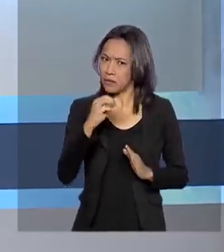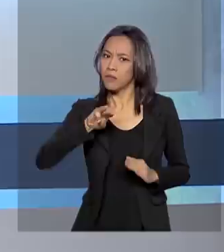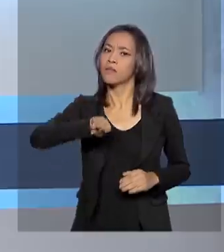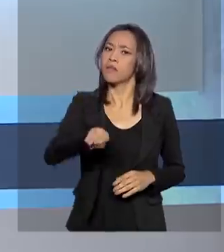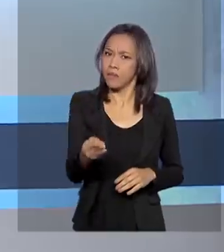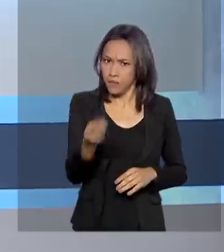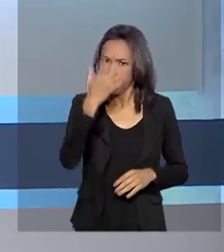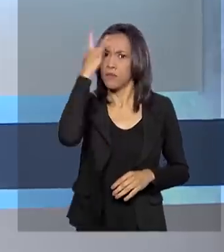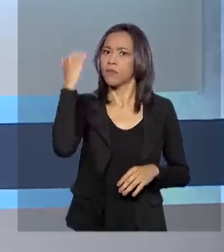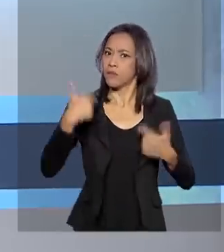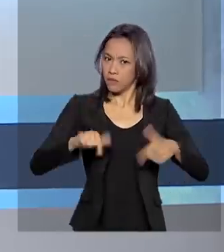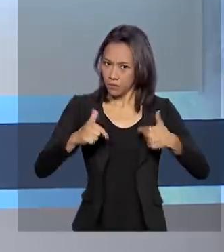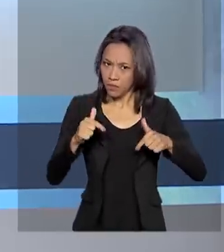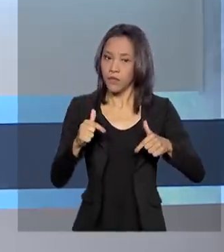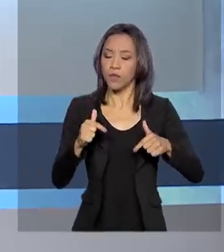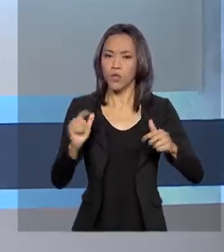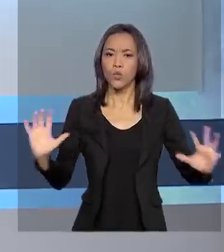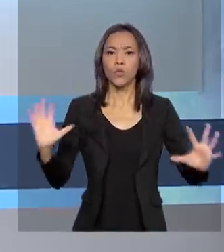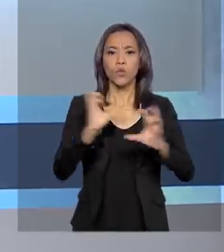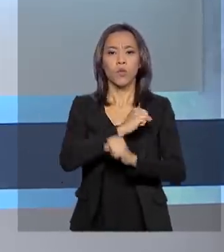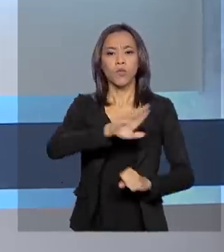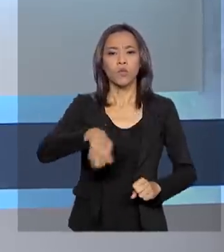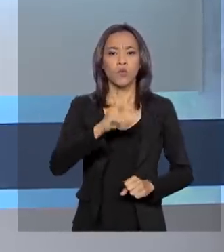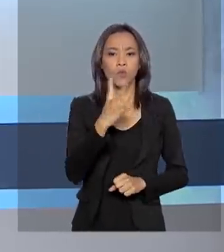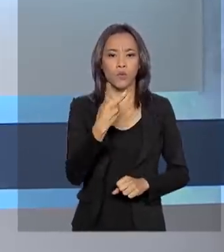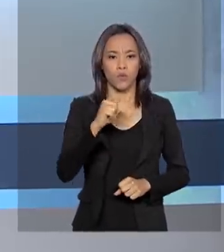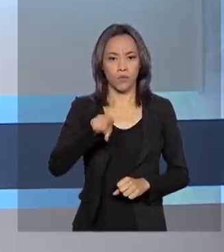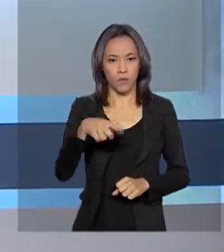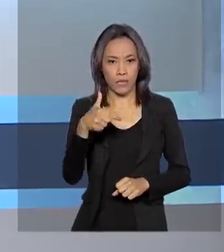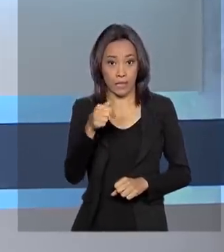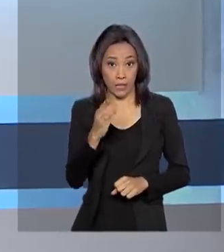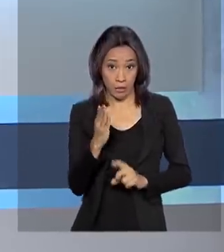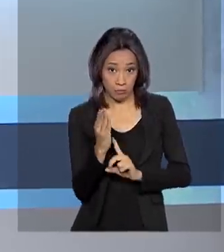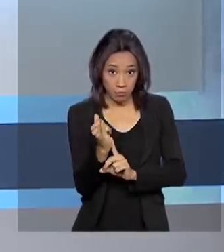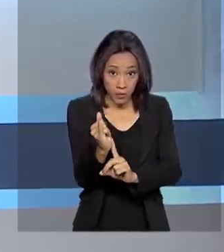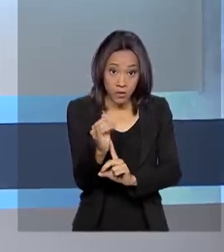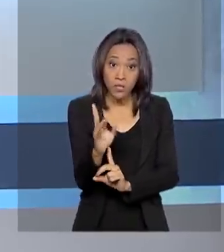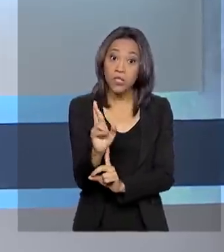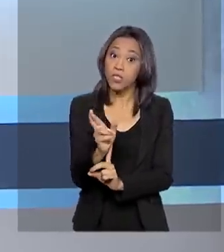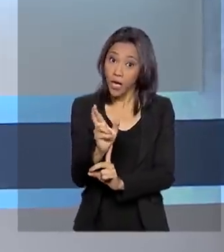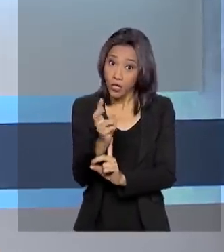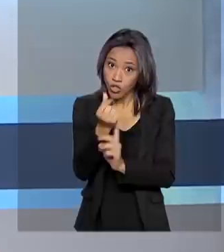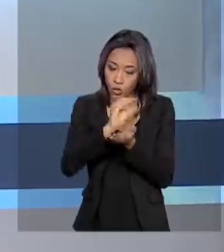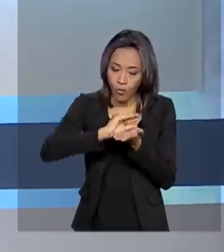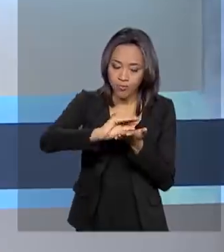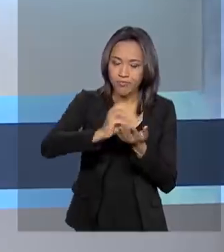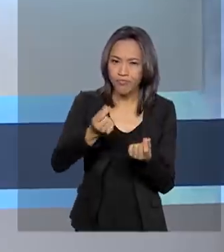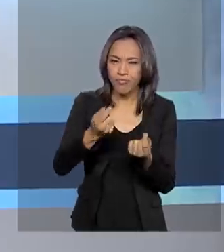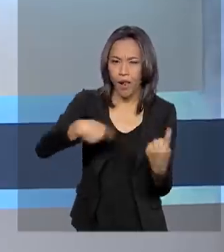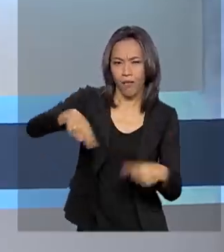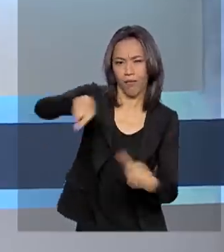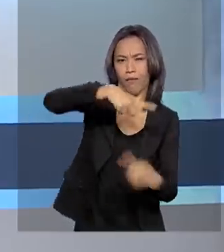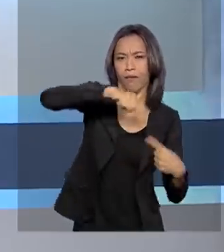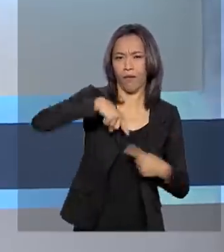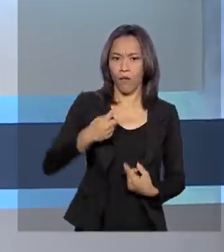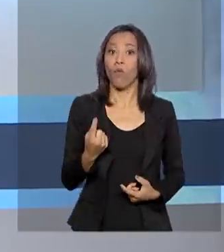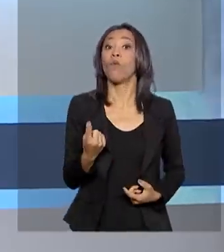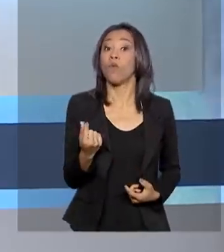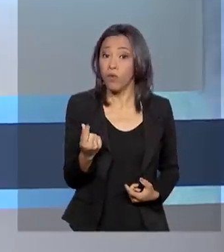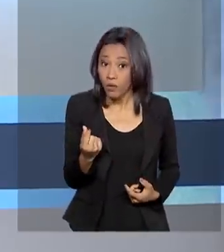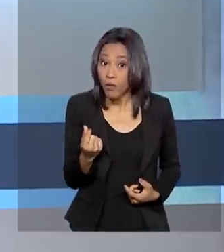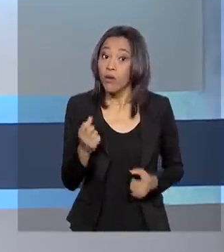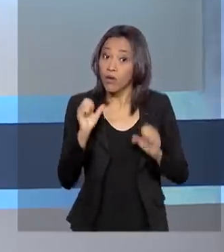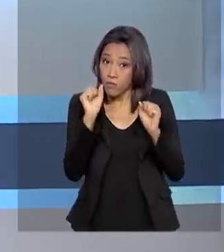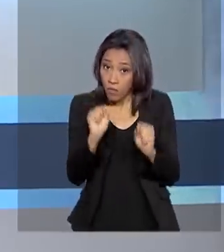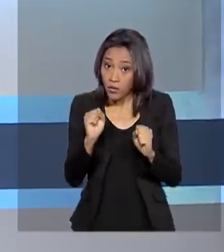,5 milhões de trabalhadores, um total de R 2,7 bilhões injetados na economia. O valor do benefício